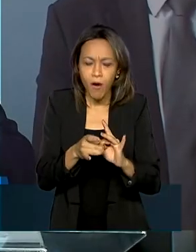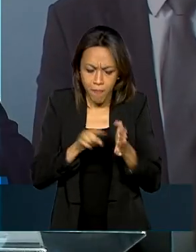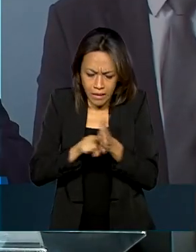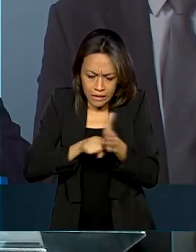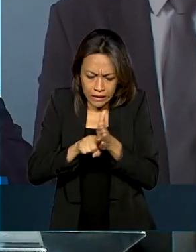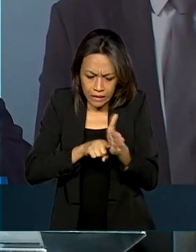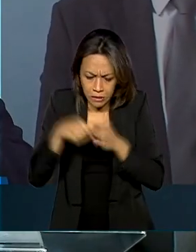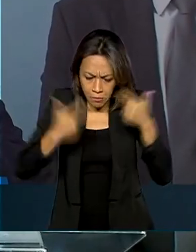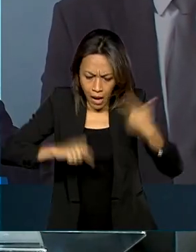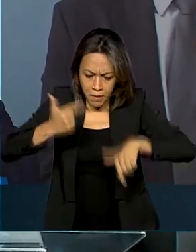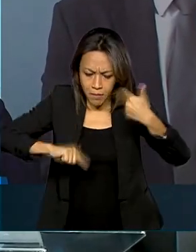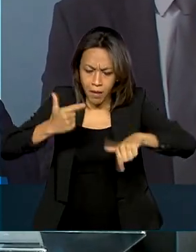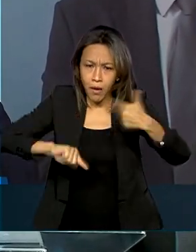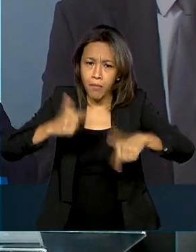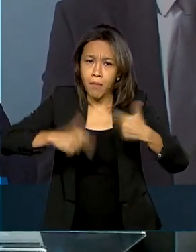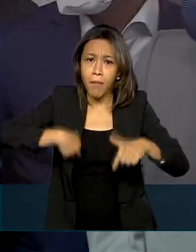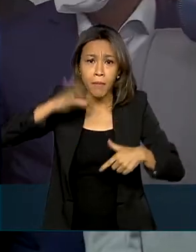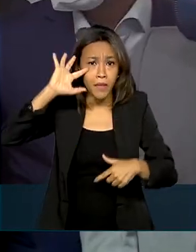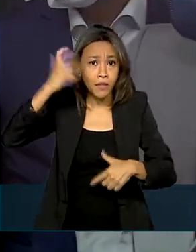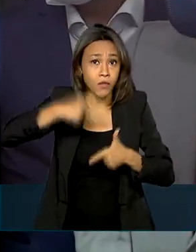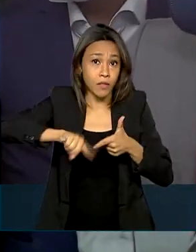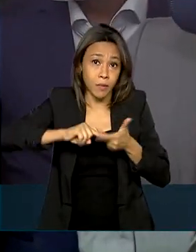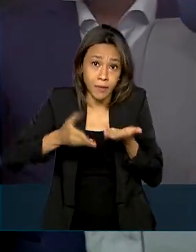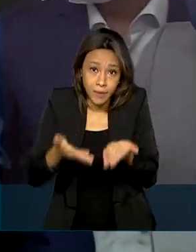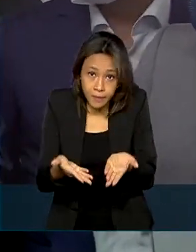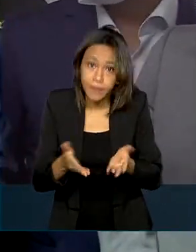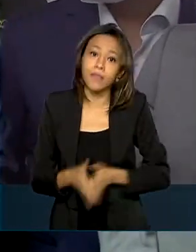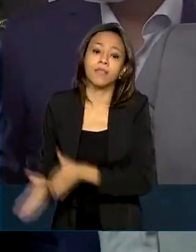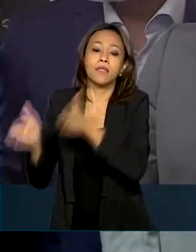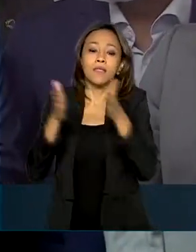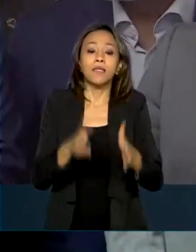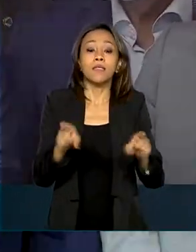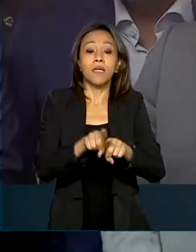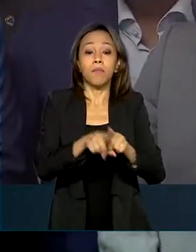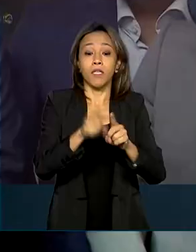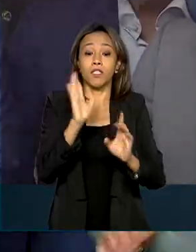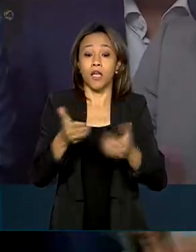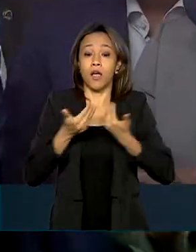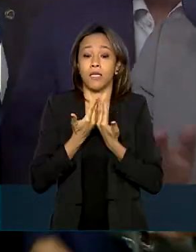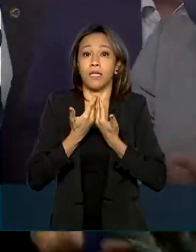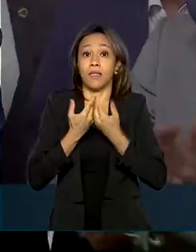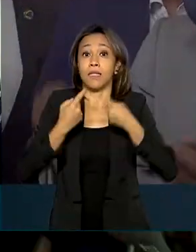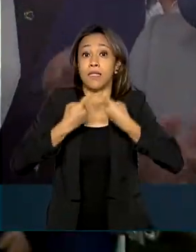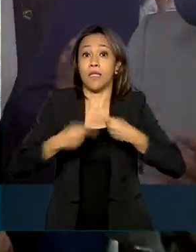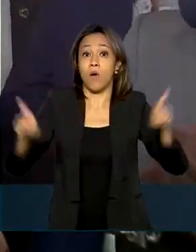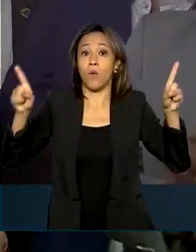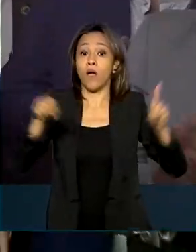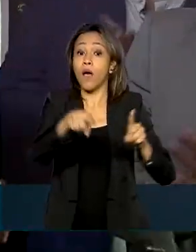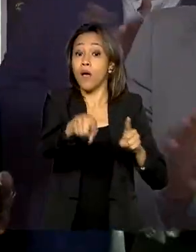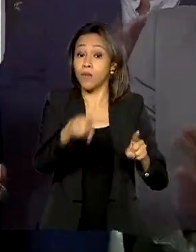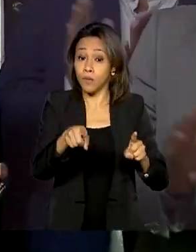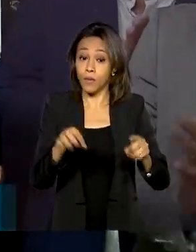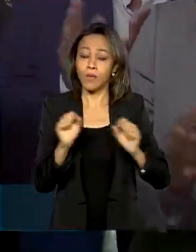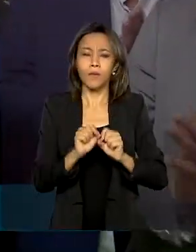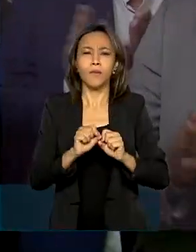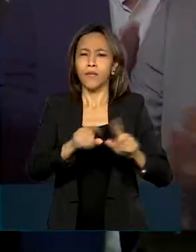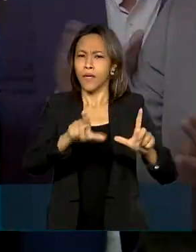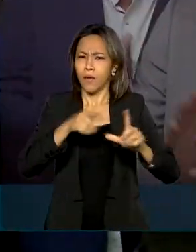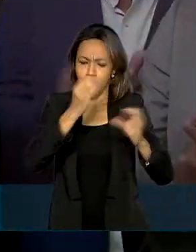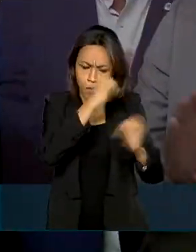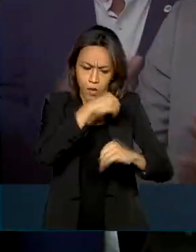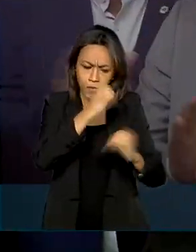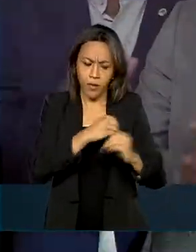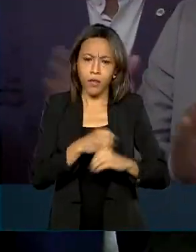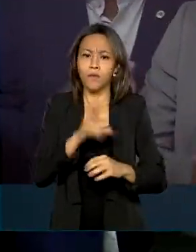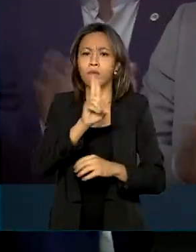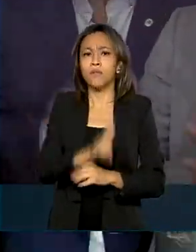resolver esse problema. Também foi inaugurado um laboratório de campanha na UFRJ, com capacidade